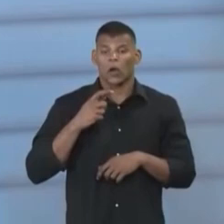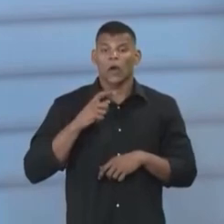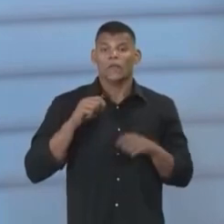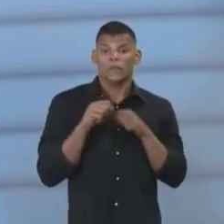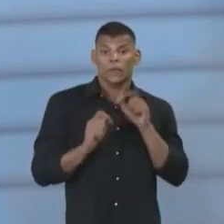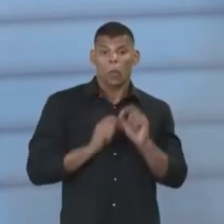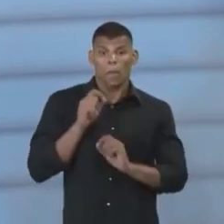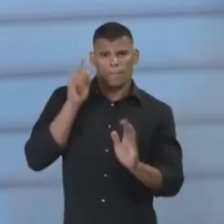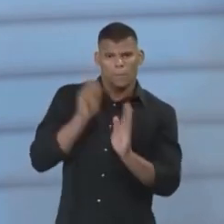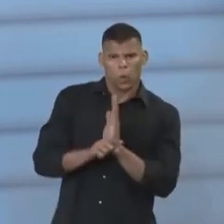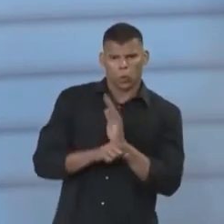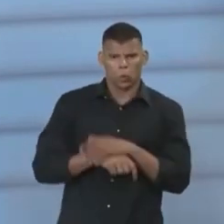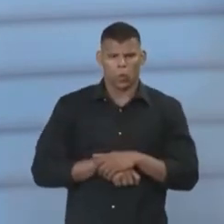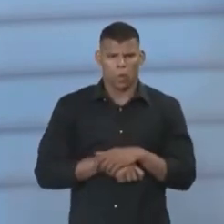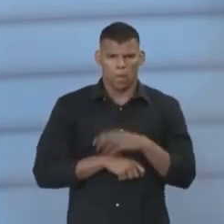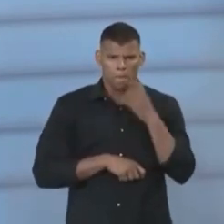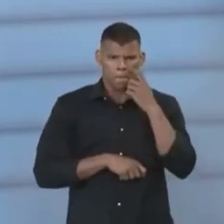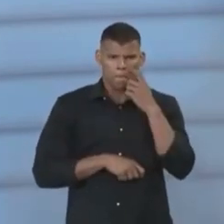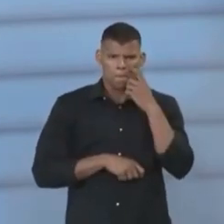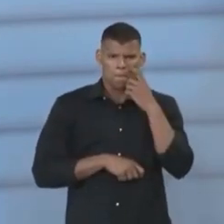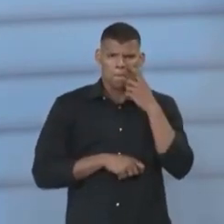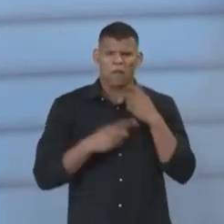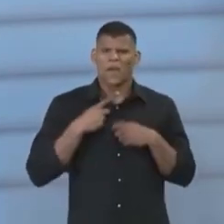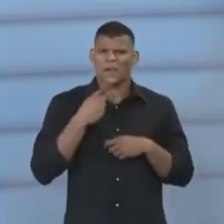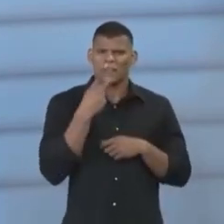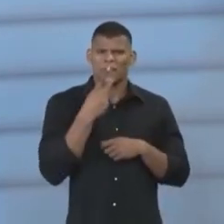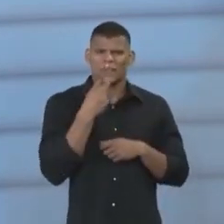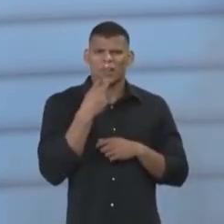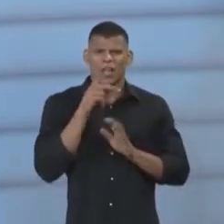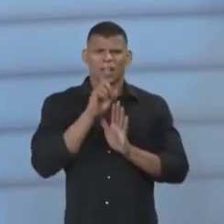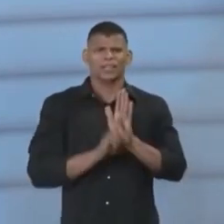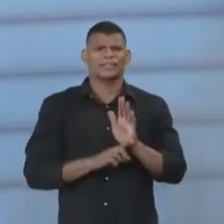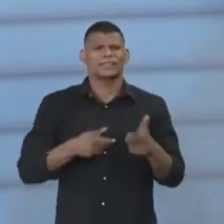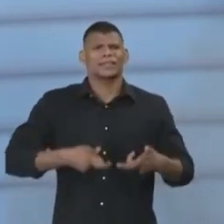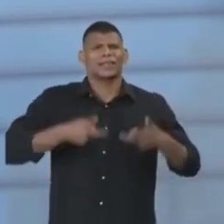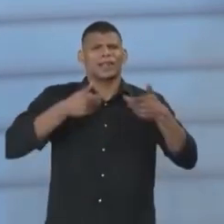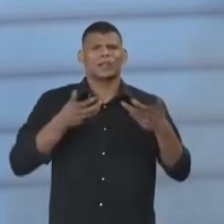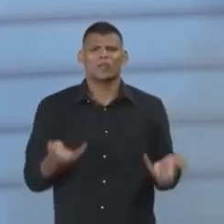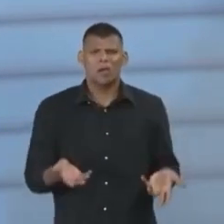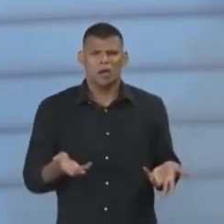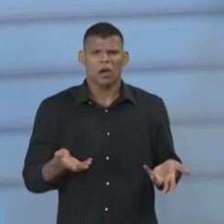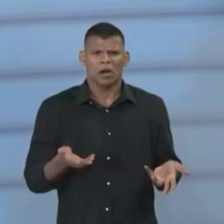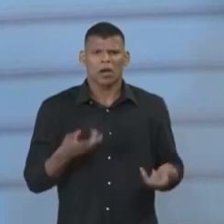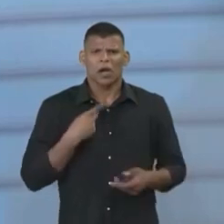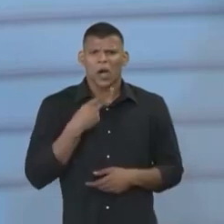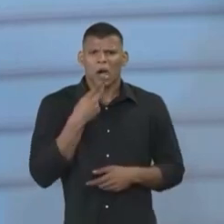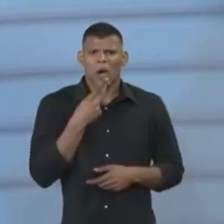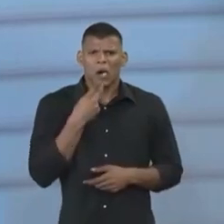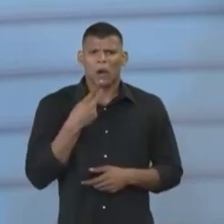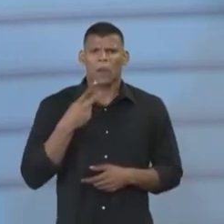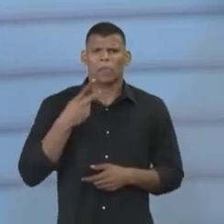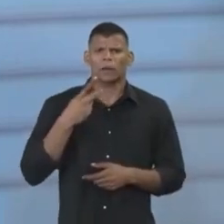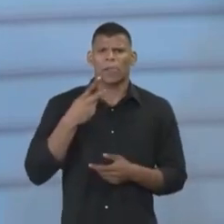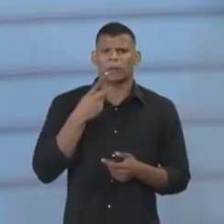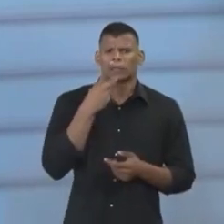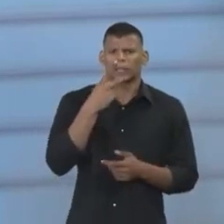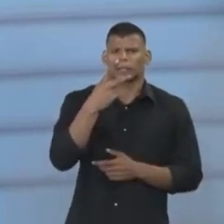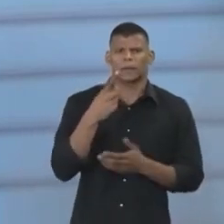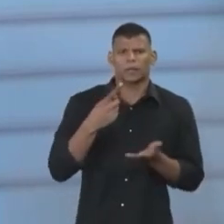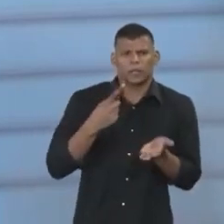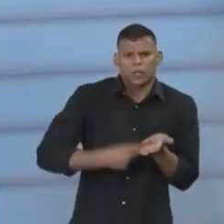indagação. Bom, é possível falar em direito de guerra? Depois da Declaração Universal dos Direitos